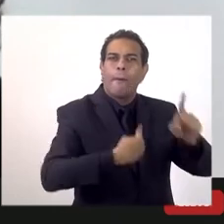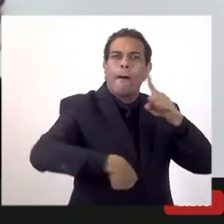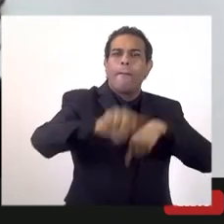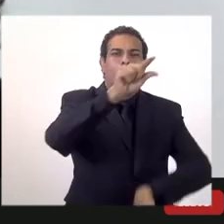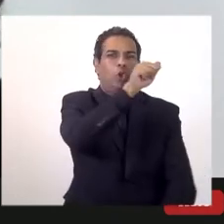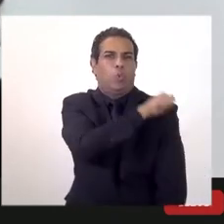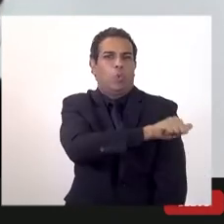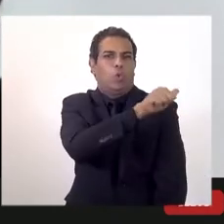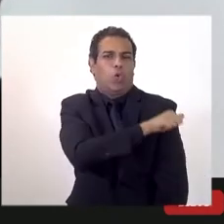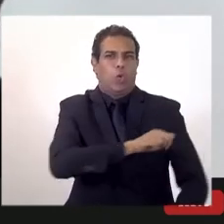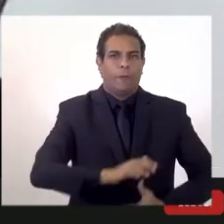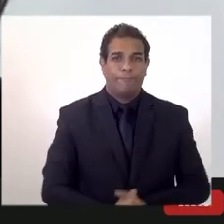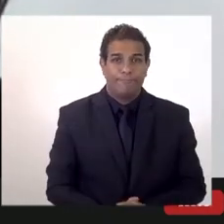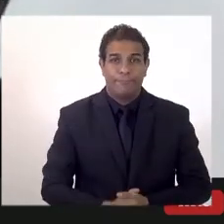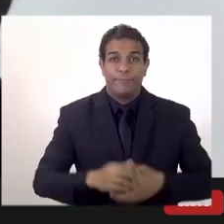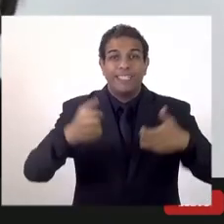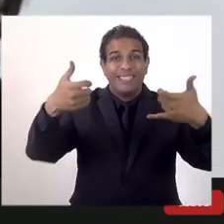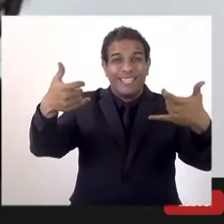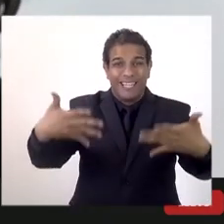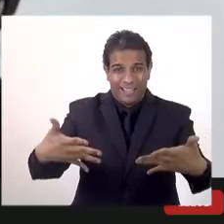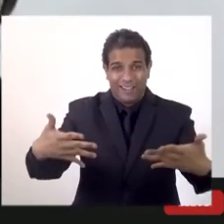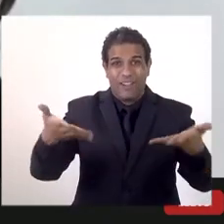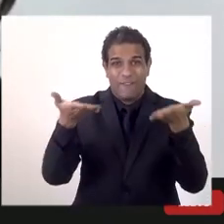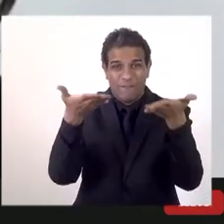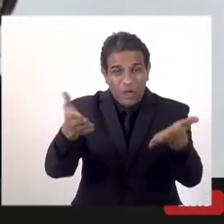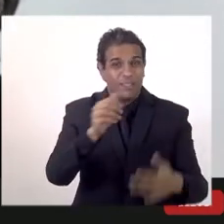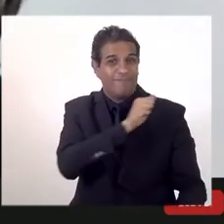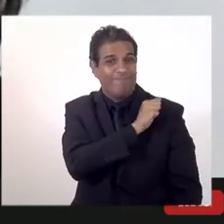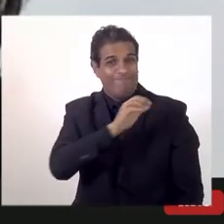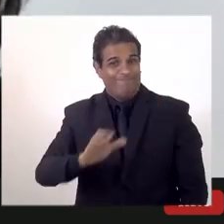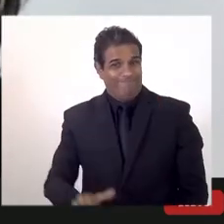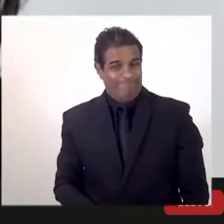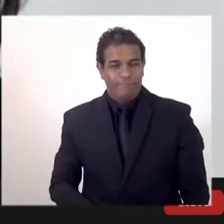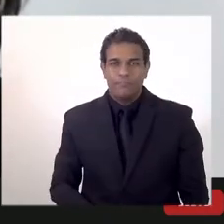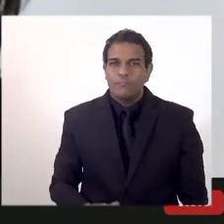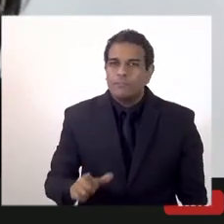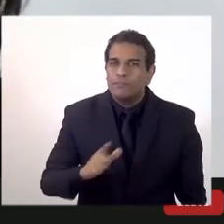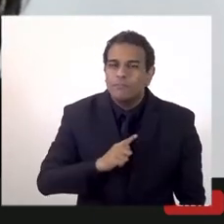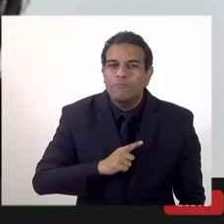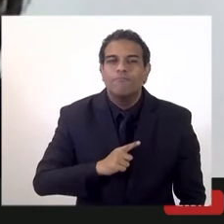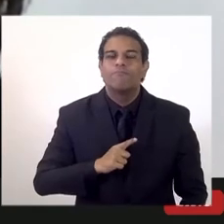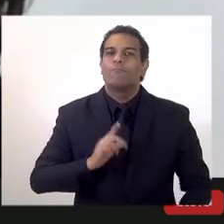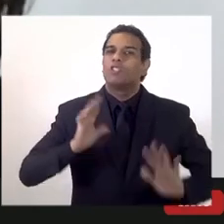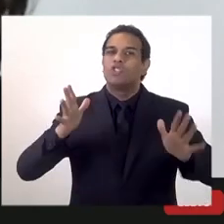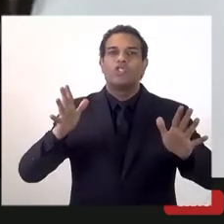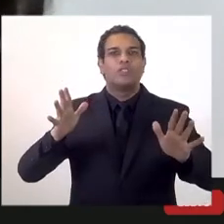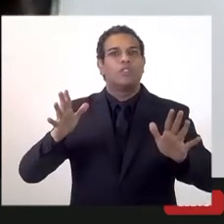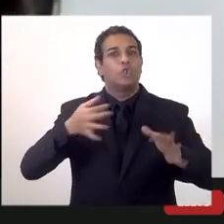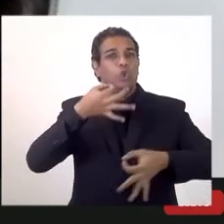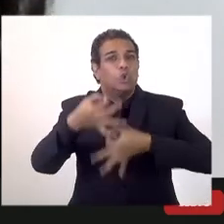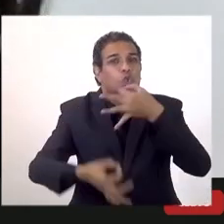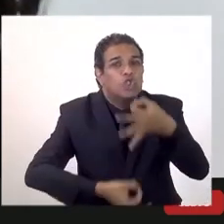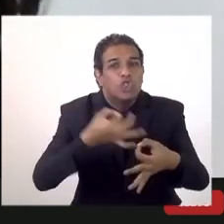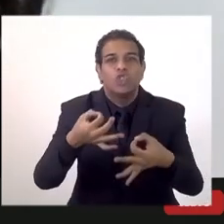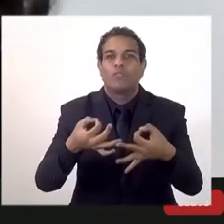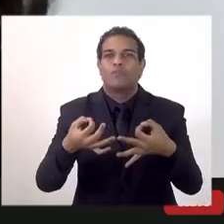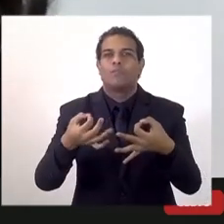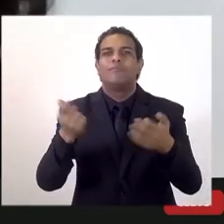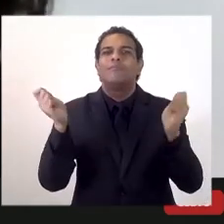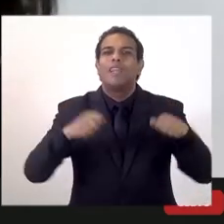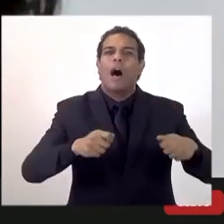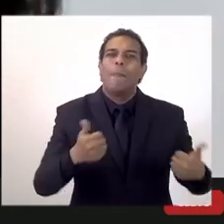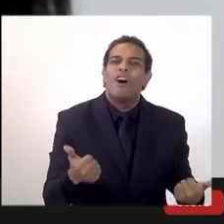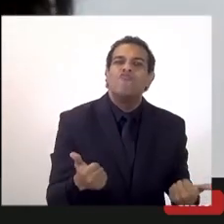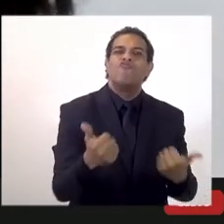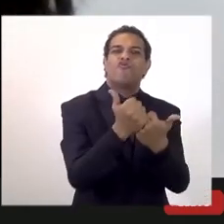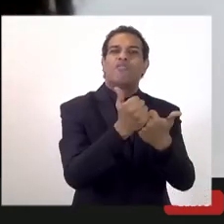como foi dito por você agora são sugestões que contribuem